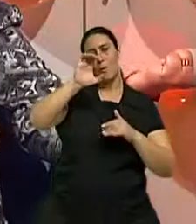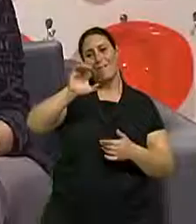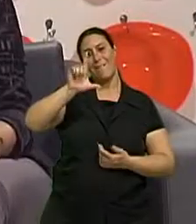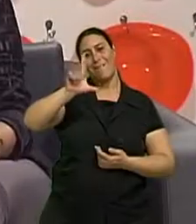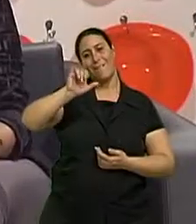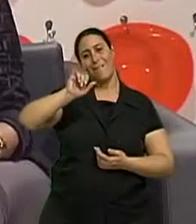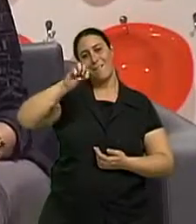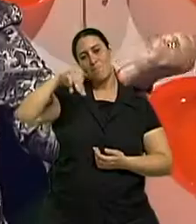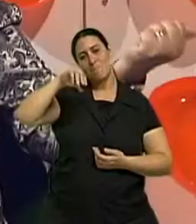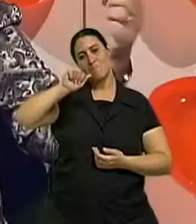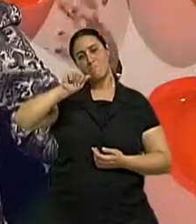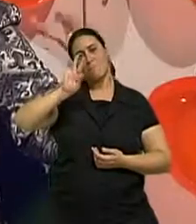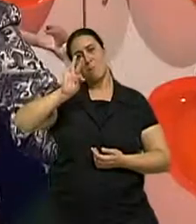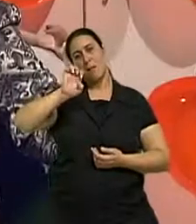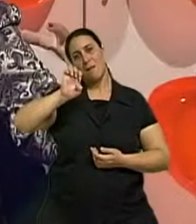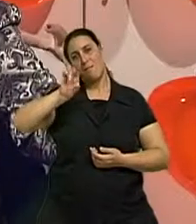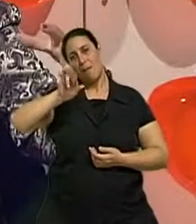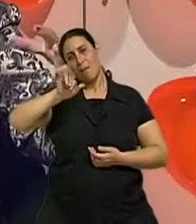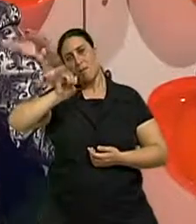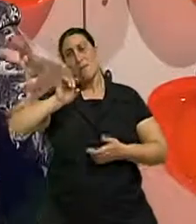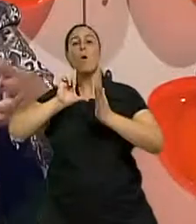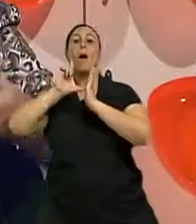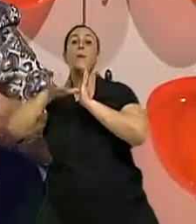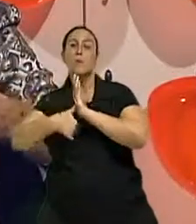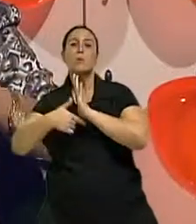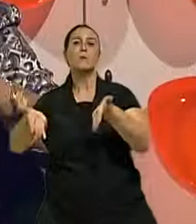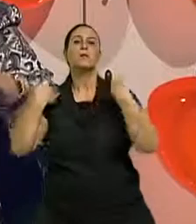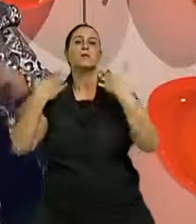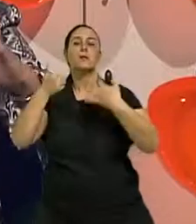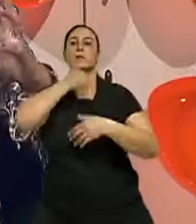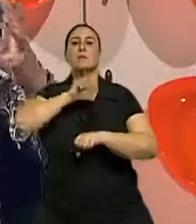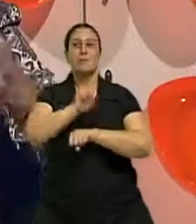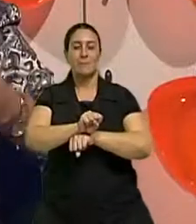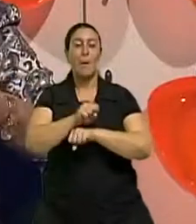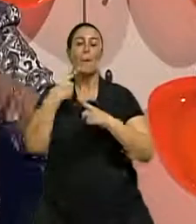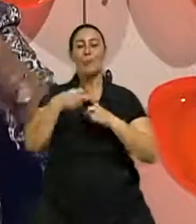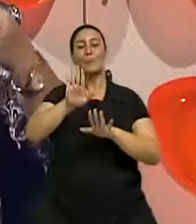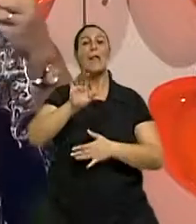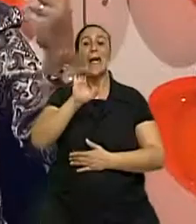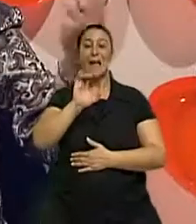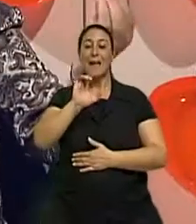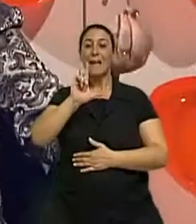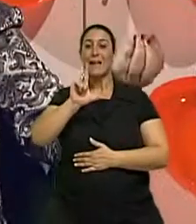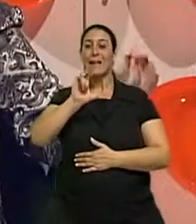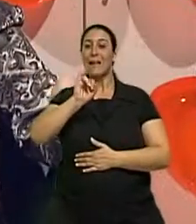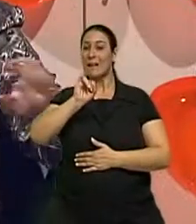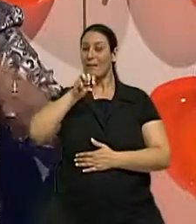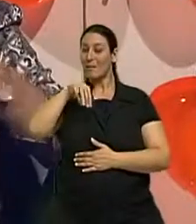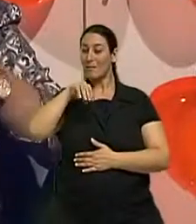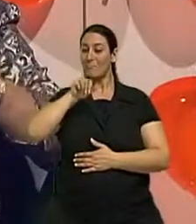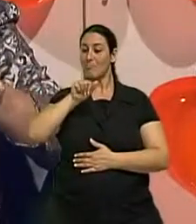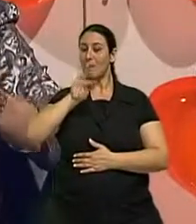agora destroquei, tá certo. O climatério é aquela fase em que não estão definidas as coisas. Certo. Então, eu menstruo,